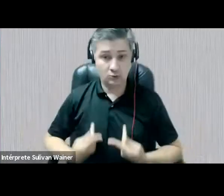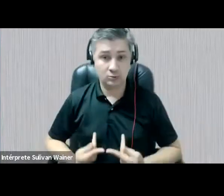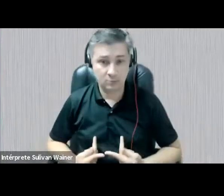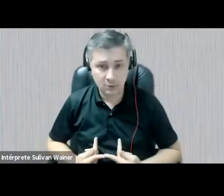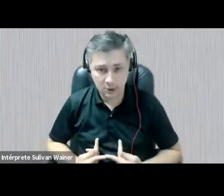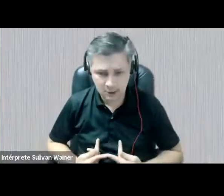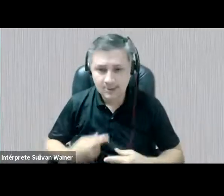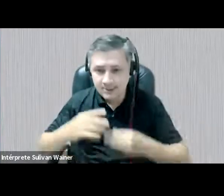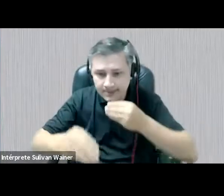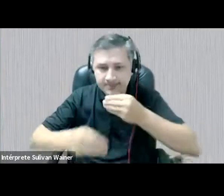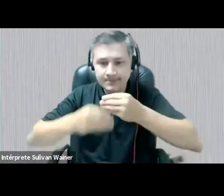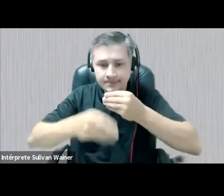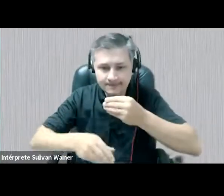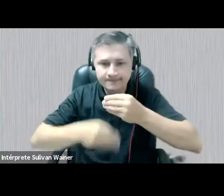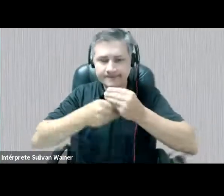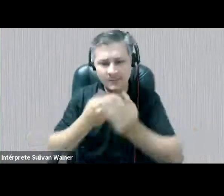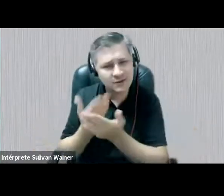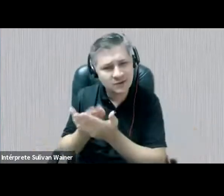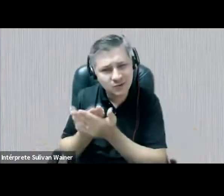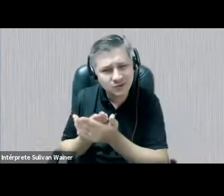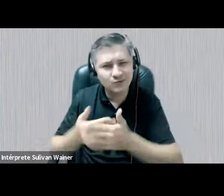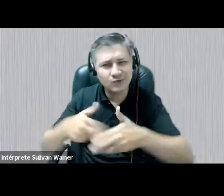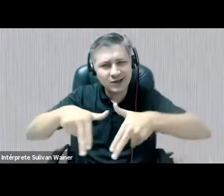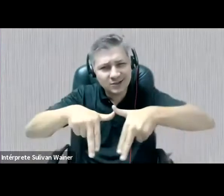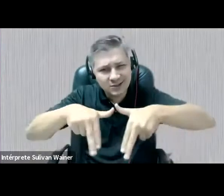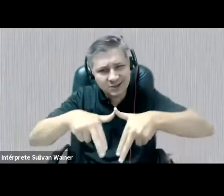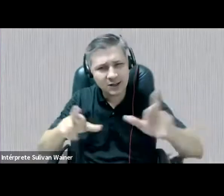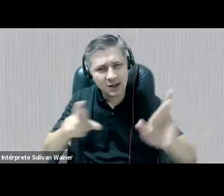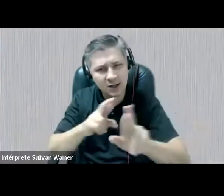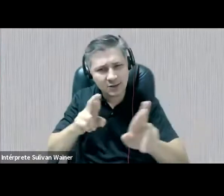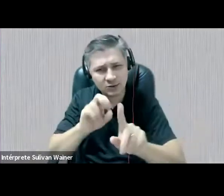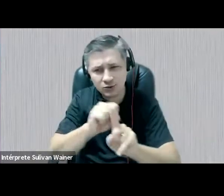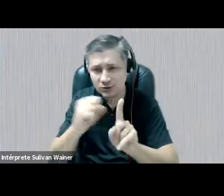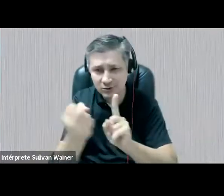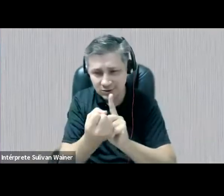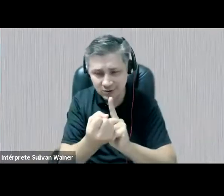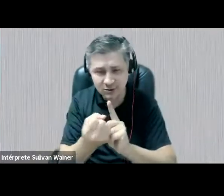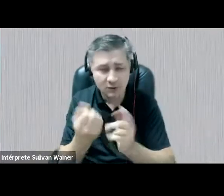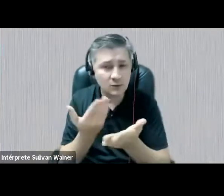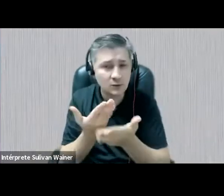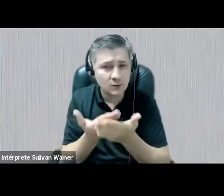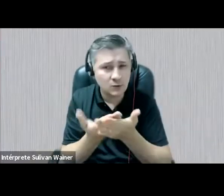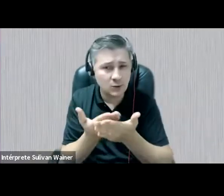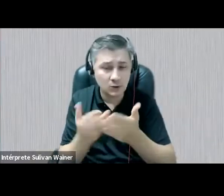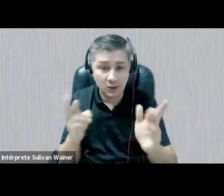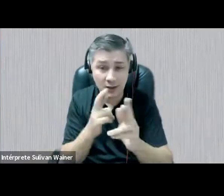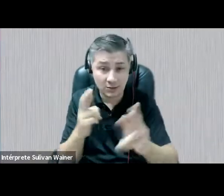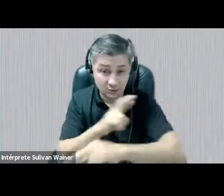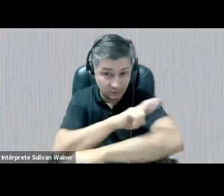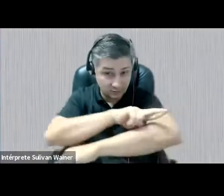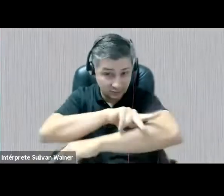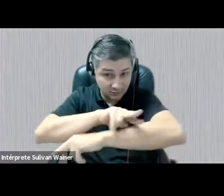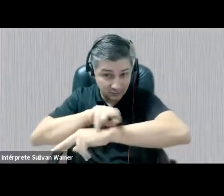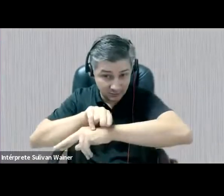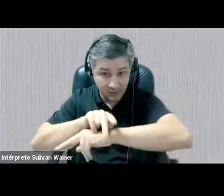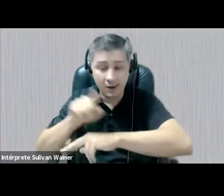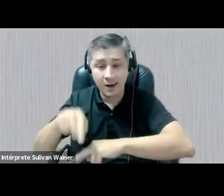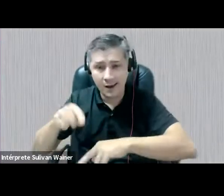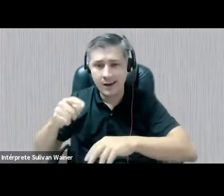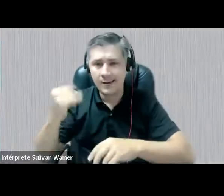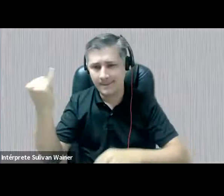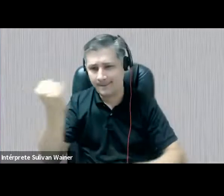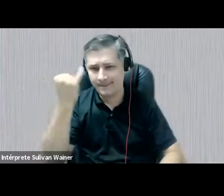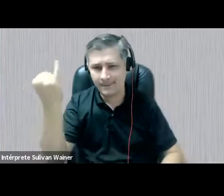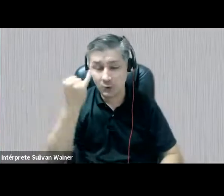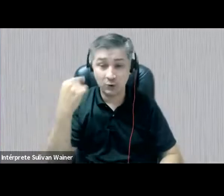histórica, né, do campo de estudo de gênero e das relações sociais, raciais, torna-se bastante importante nesse diálogo como